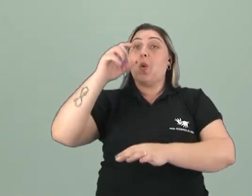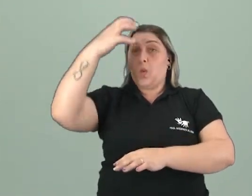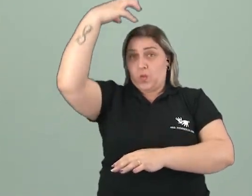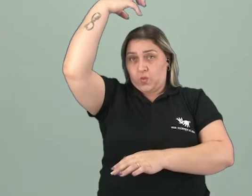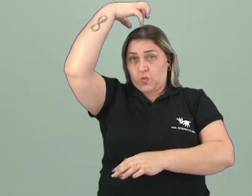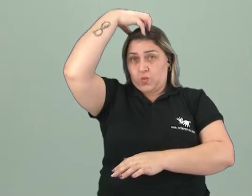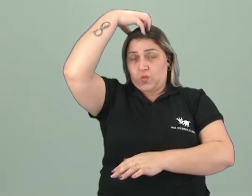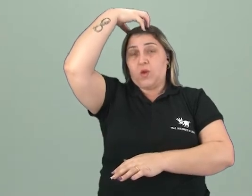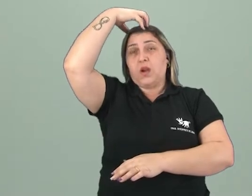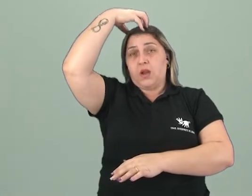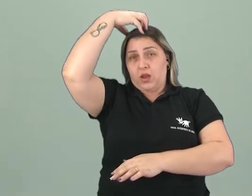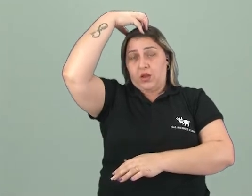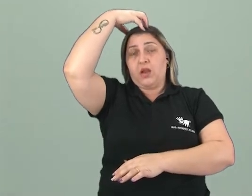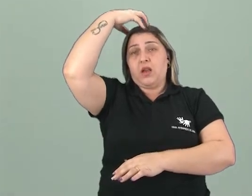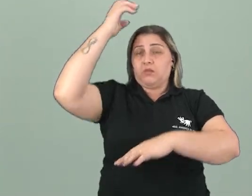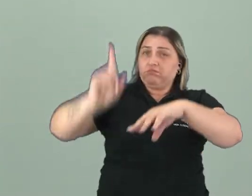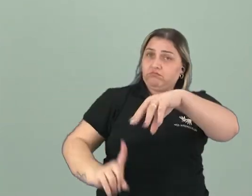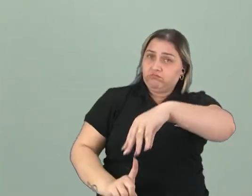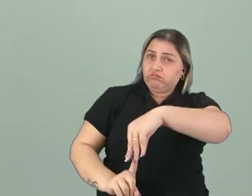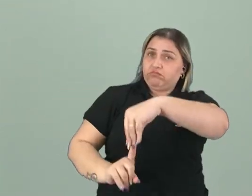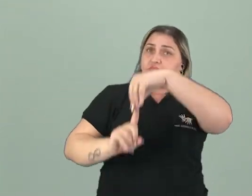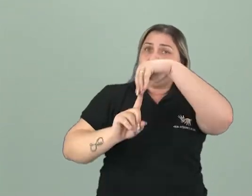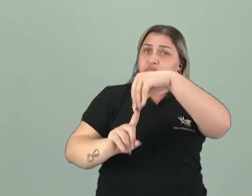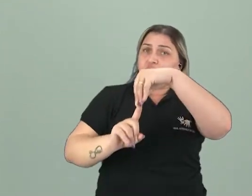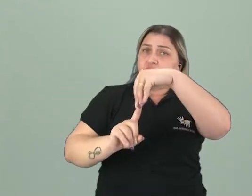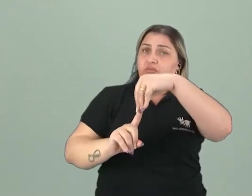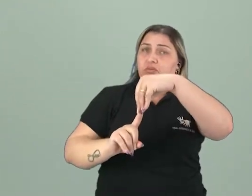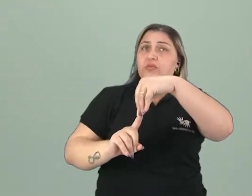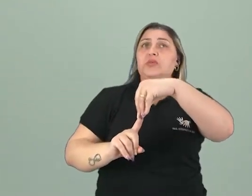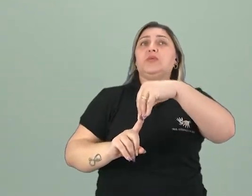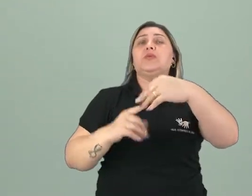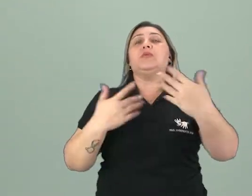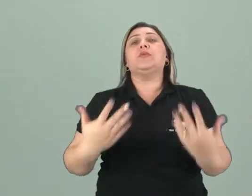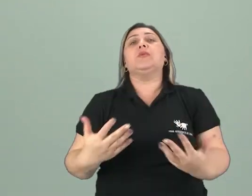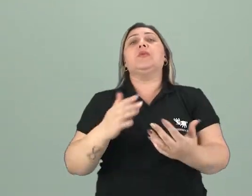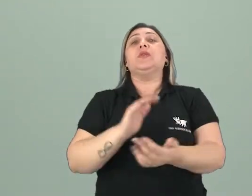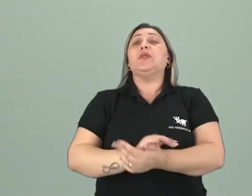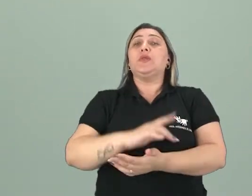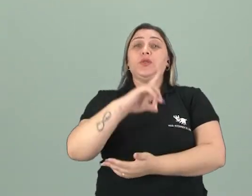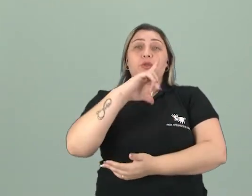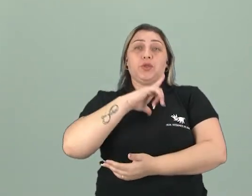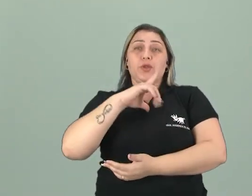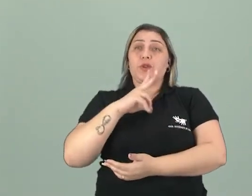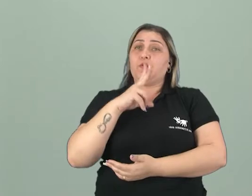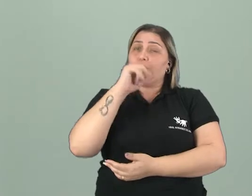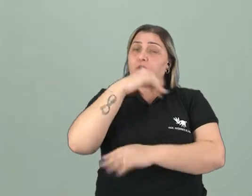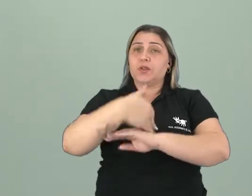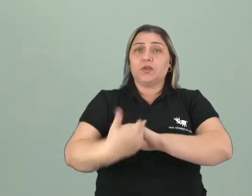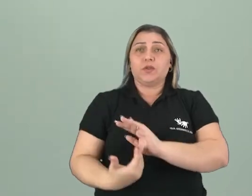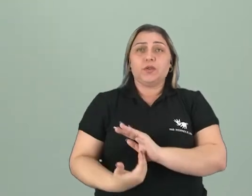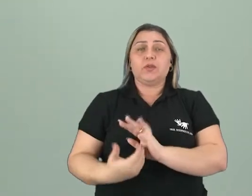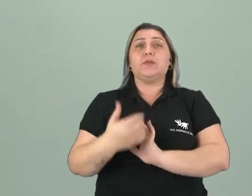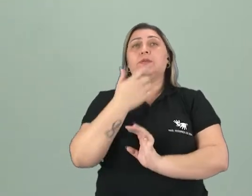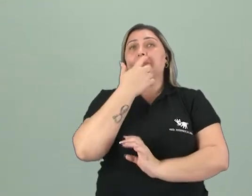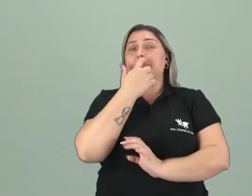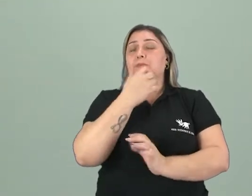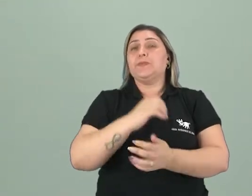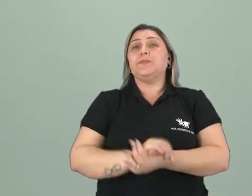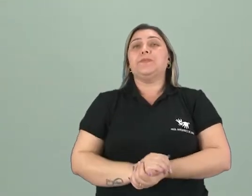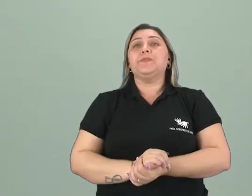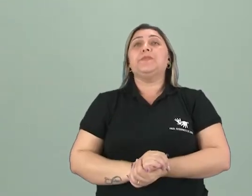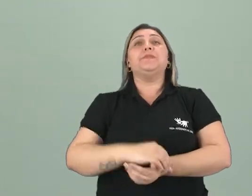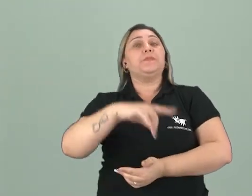governava segundo aquilo que ele bem quisesse, certo? Afinal, ele era e tinha o poder absoluto. Então,